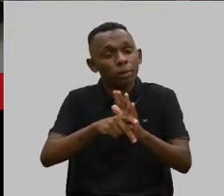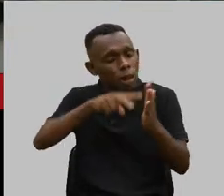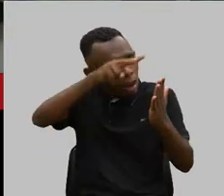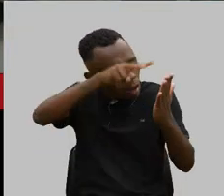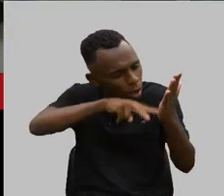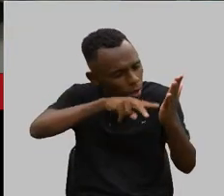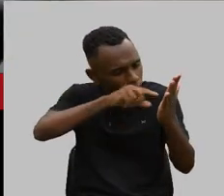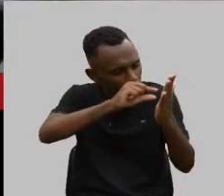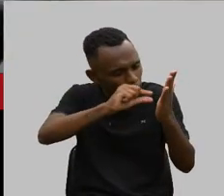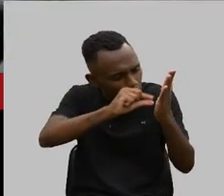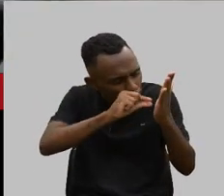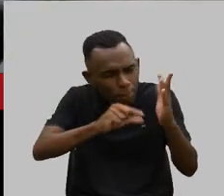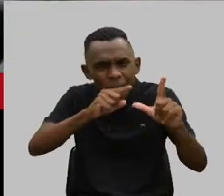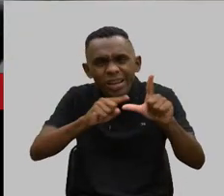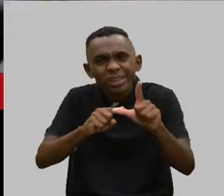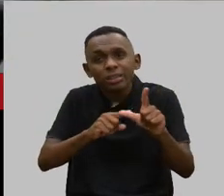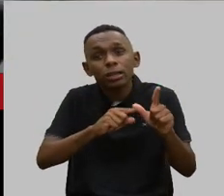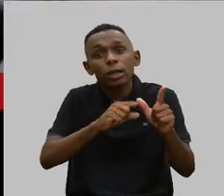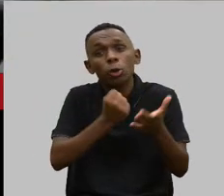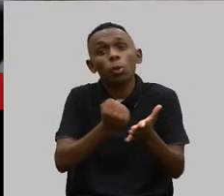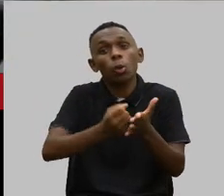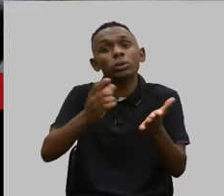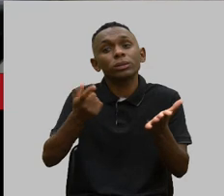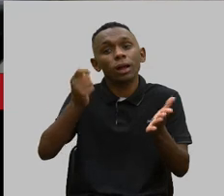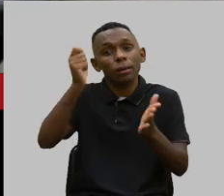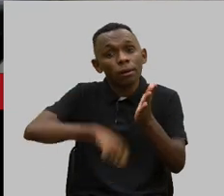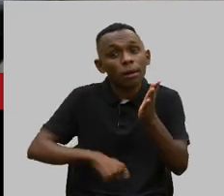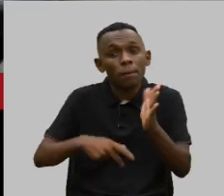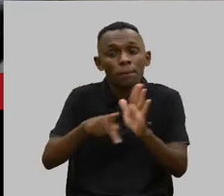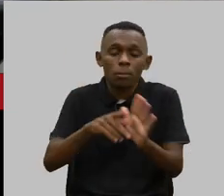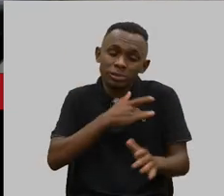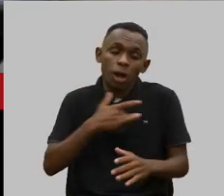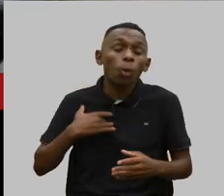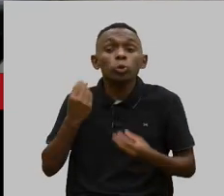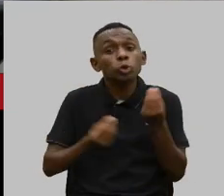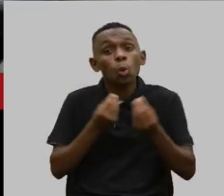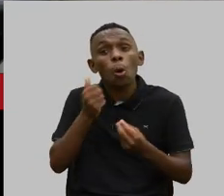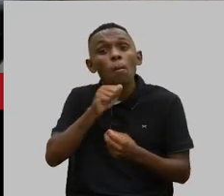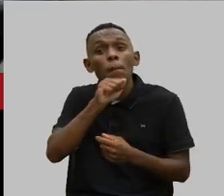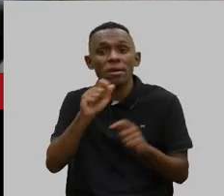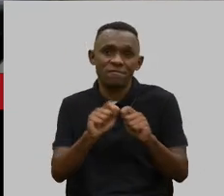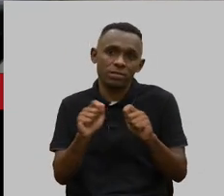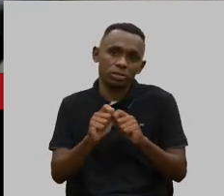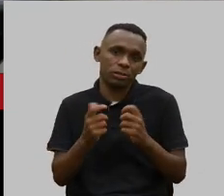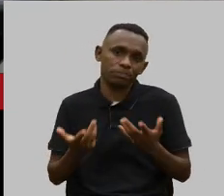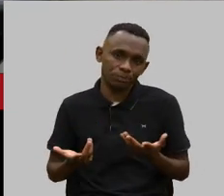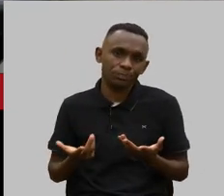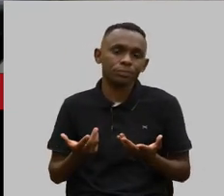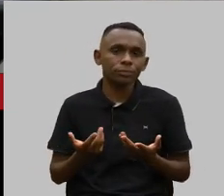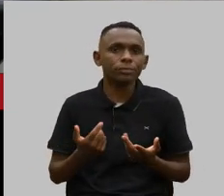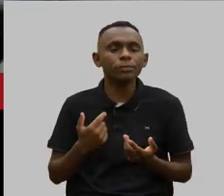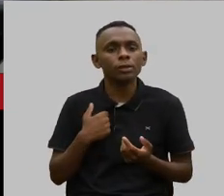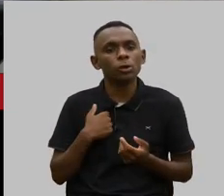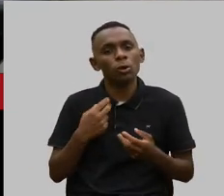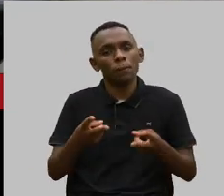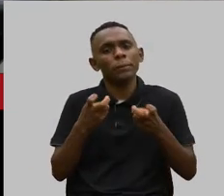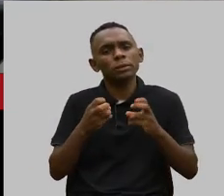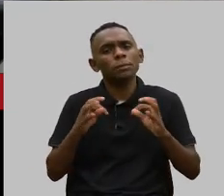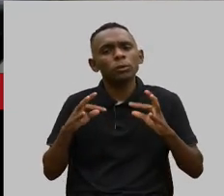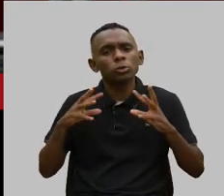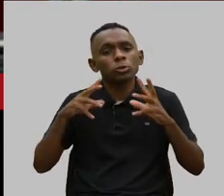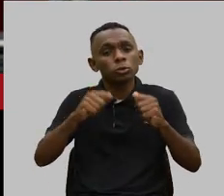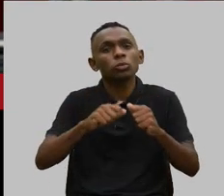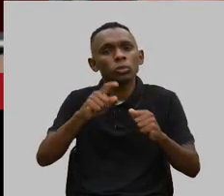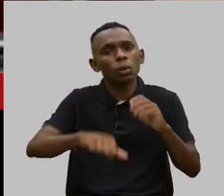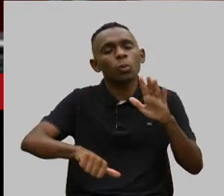aquelas letrinhas miúdas? Como é que ela vai fazer isso? E aí, eu vejo que tudo isso é um crime